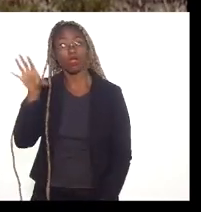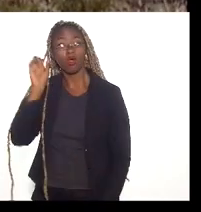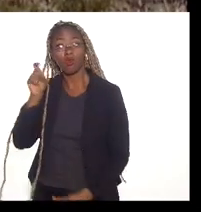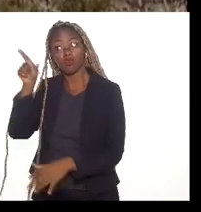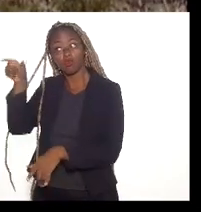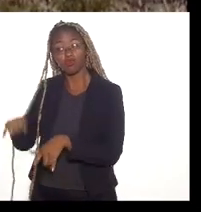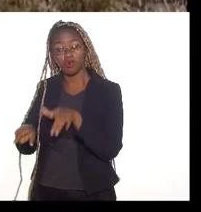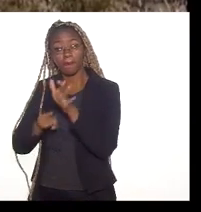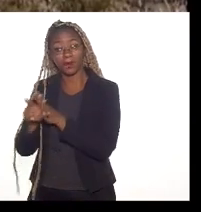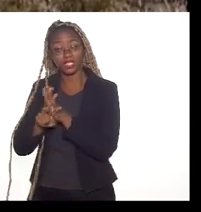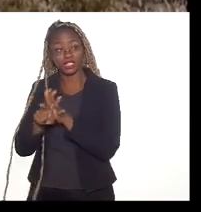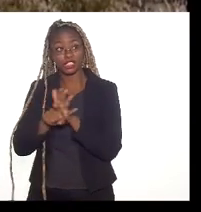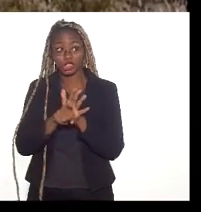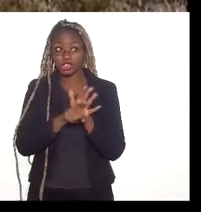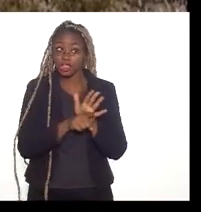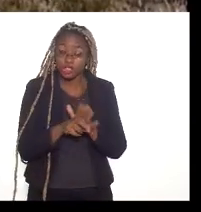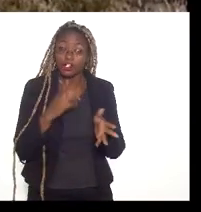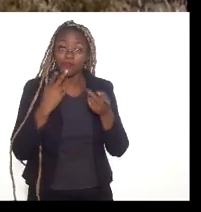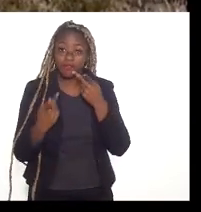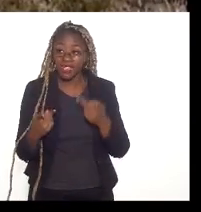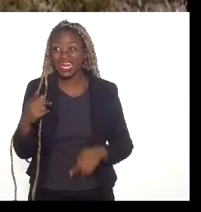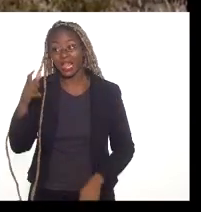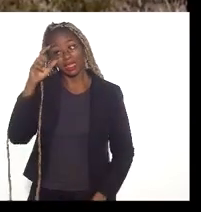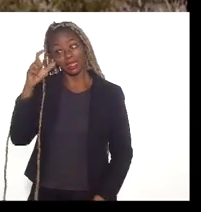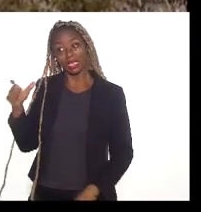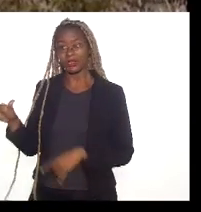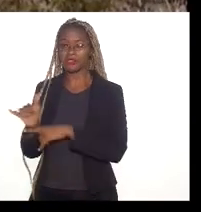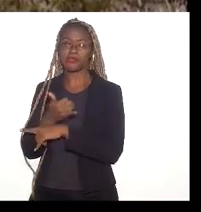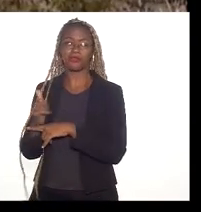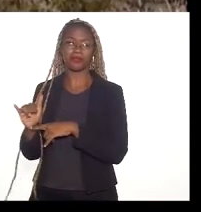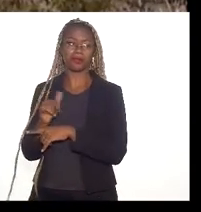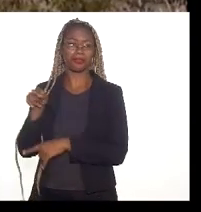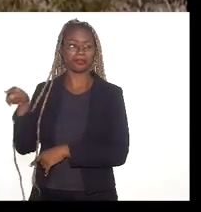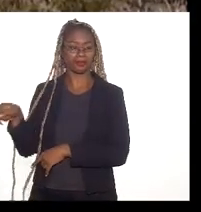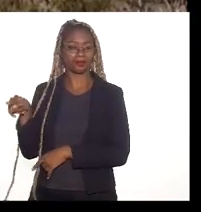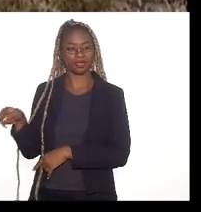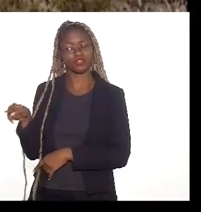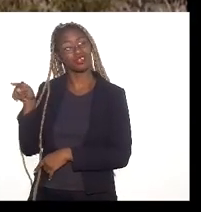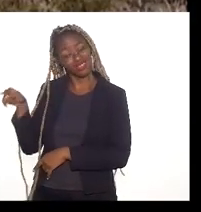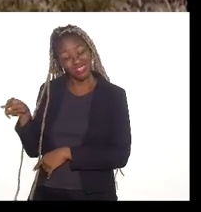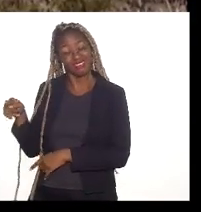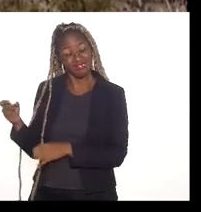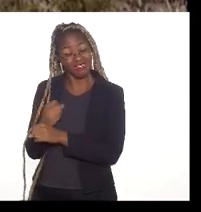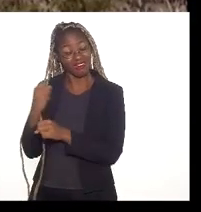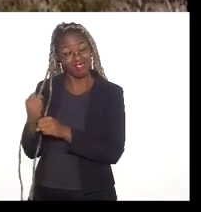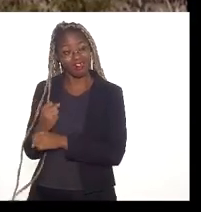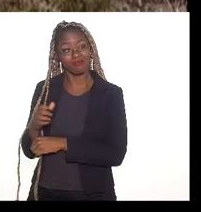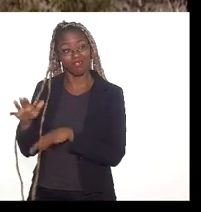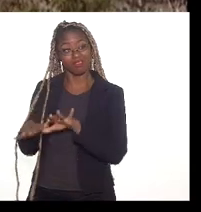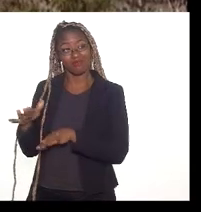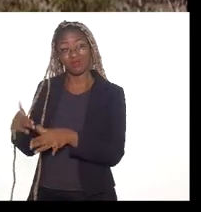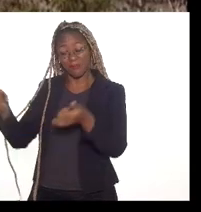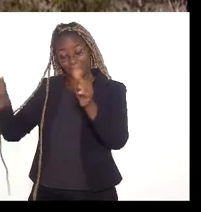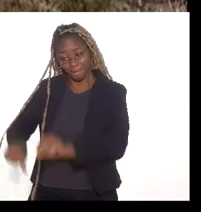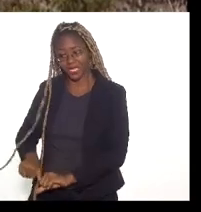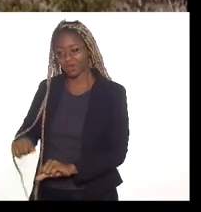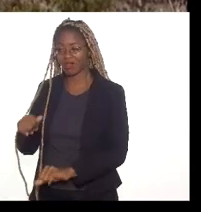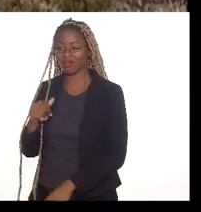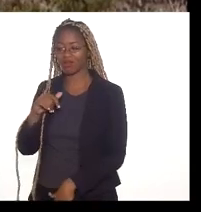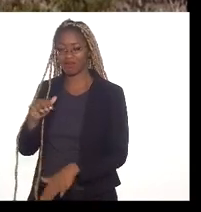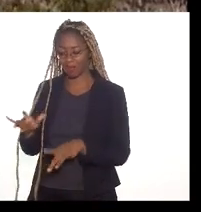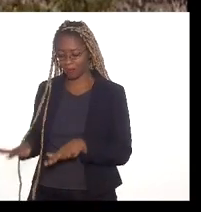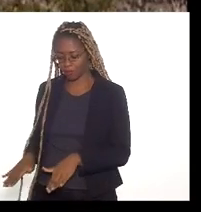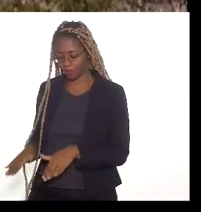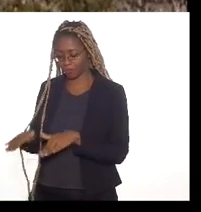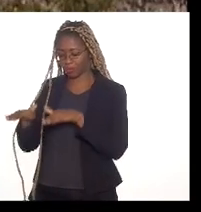afirma que essa região é de interesse estratégico e que o aterro pode agravar os efeitos das enchentes em pelo menos